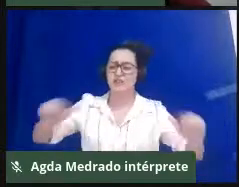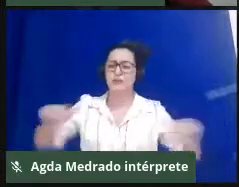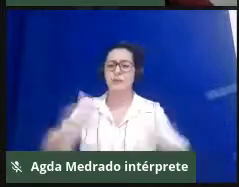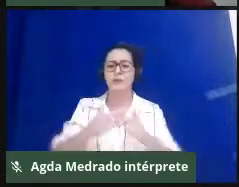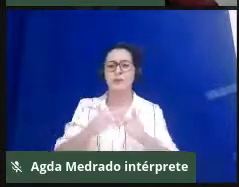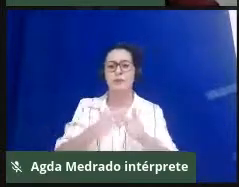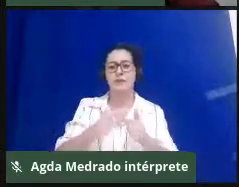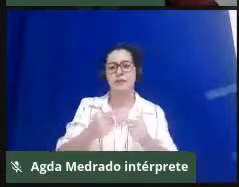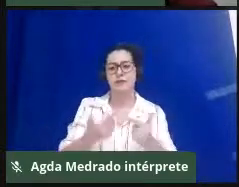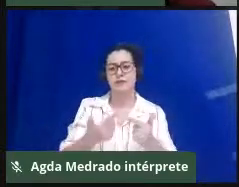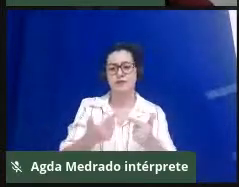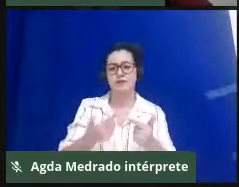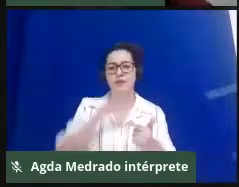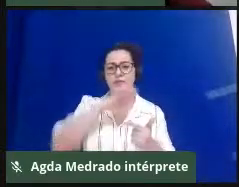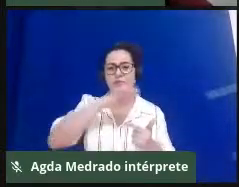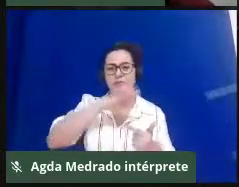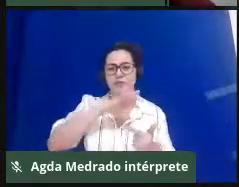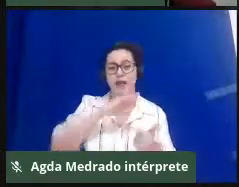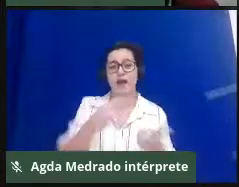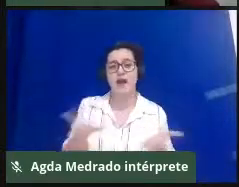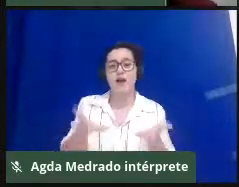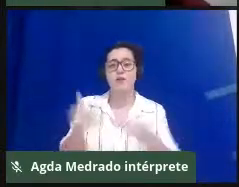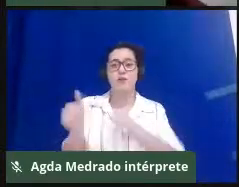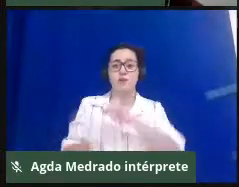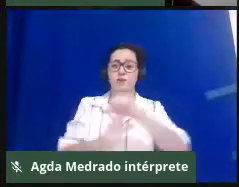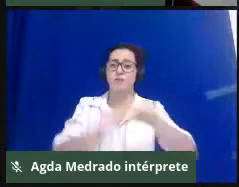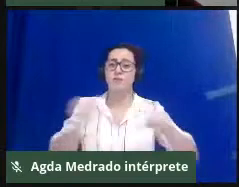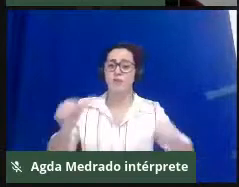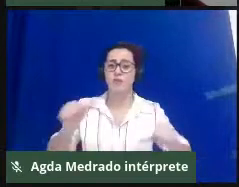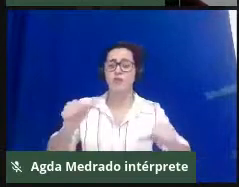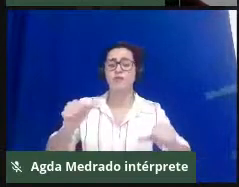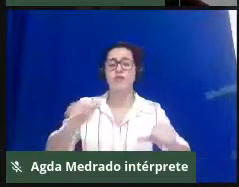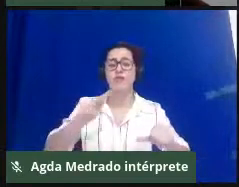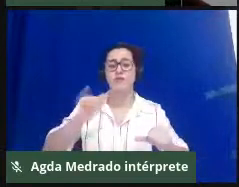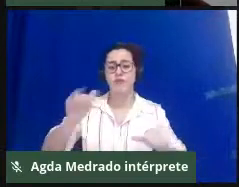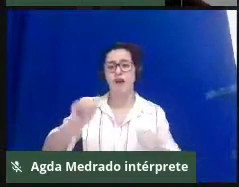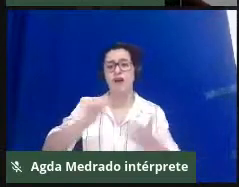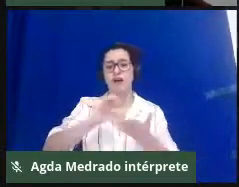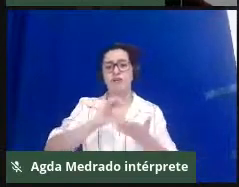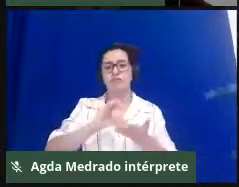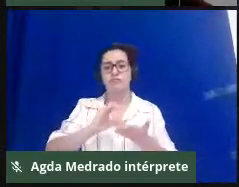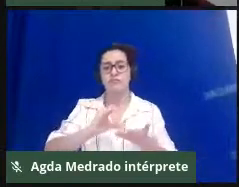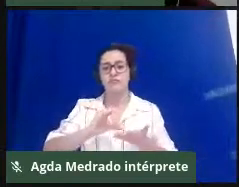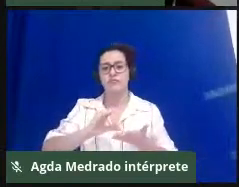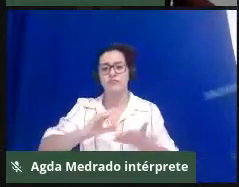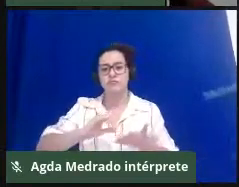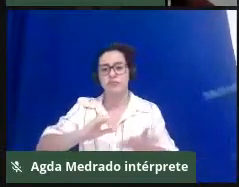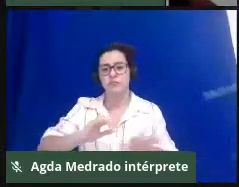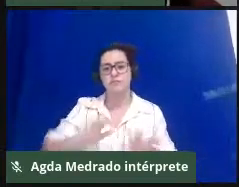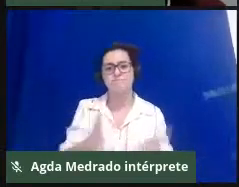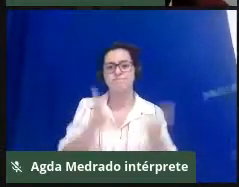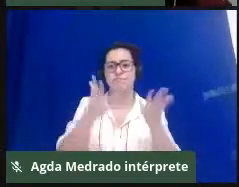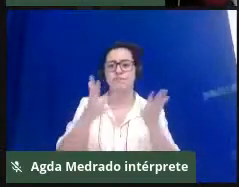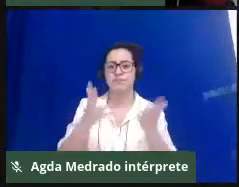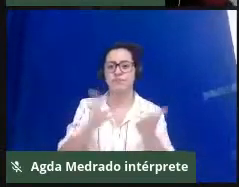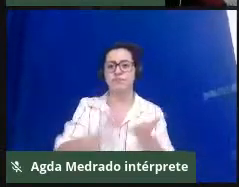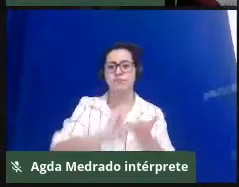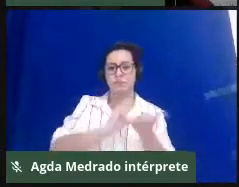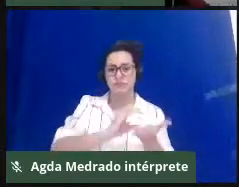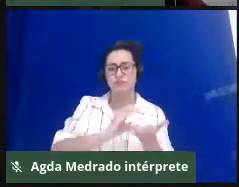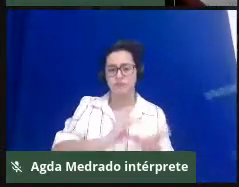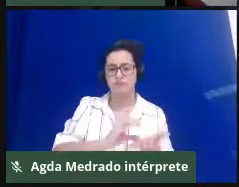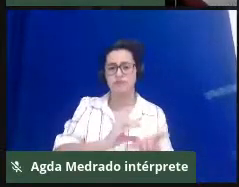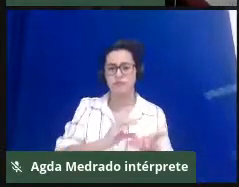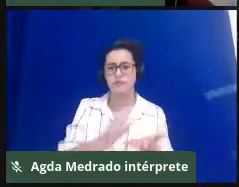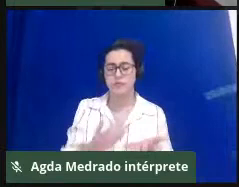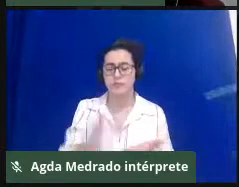em grandes projetos agropecuários que tem a água como principal elemento. Aqui aparece, por exemplo, o conflito em